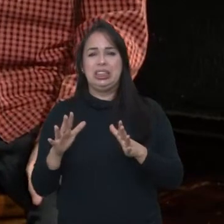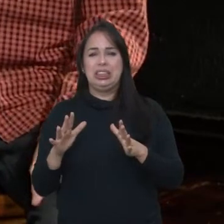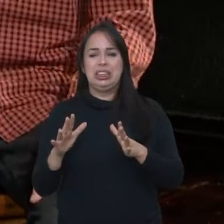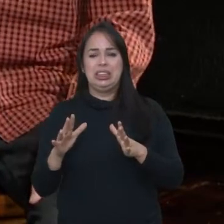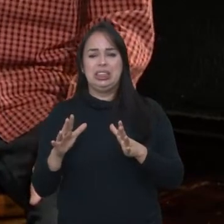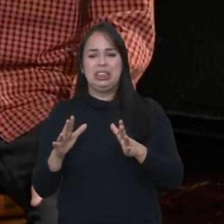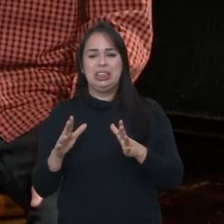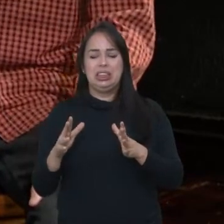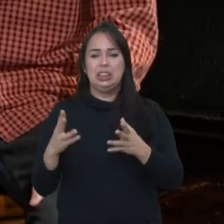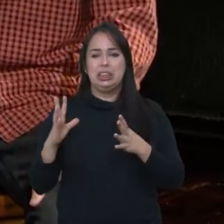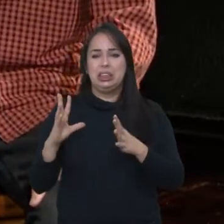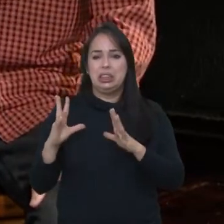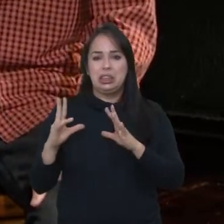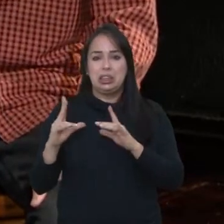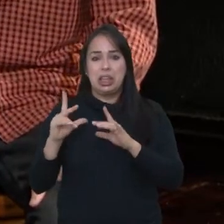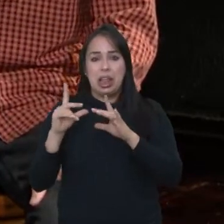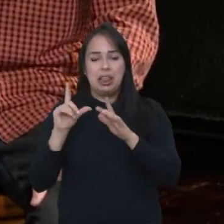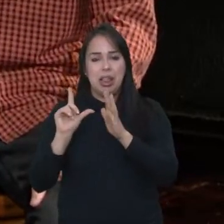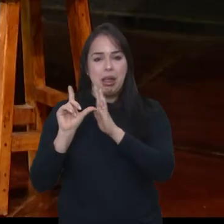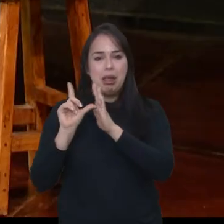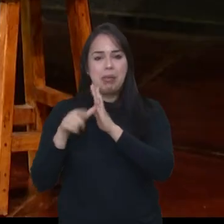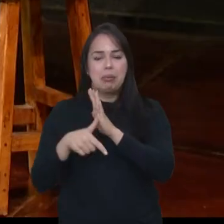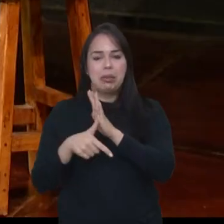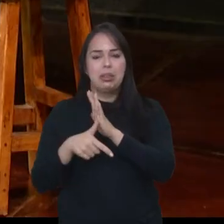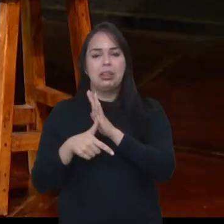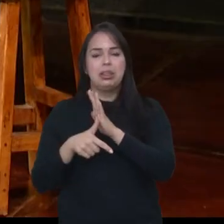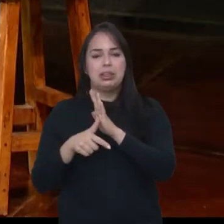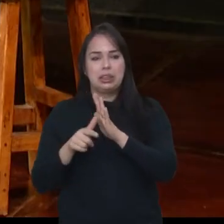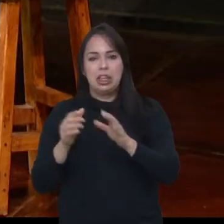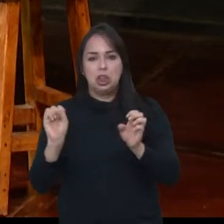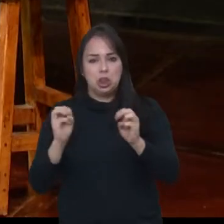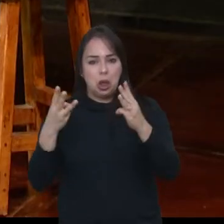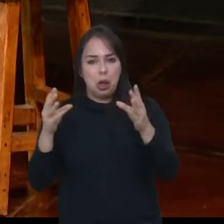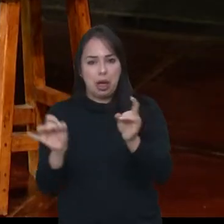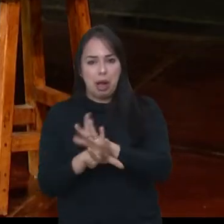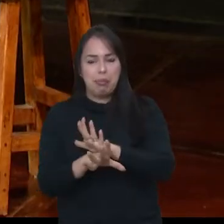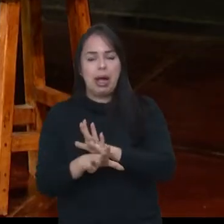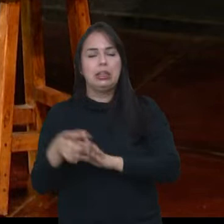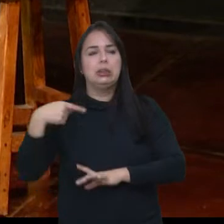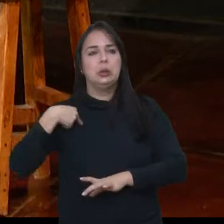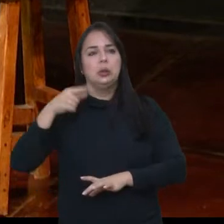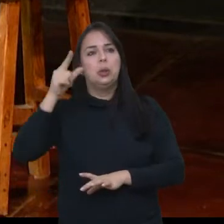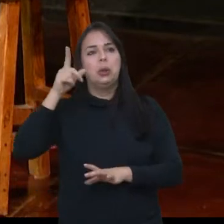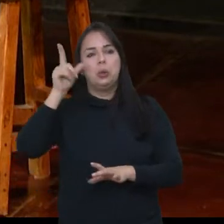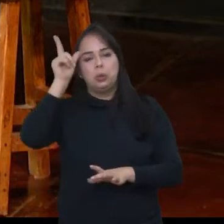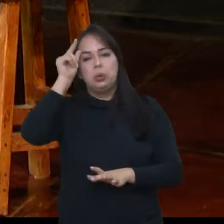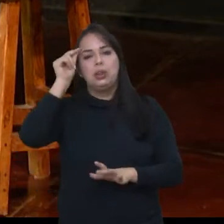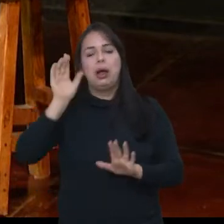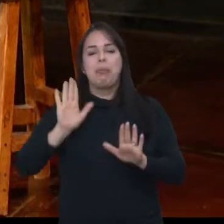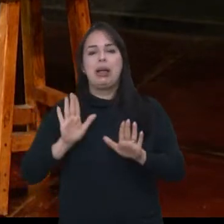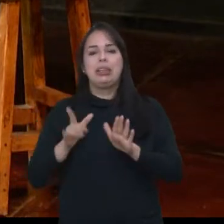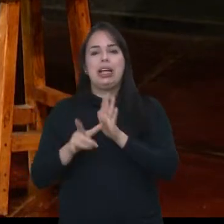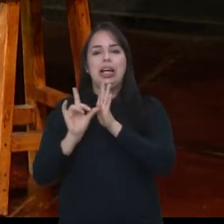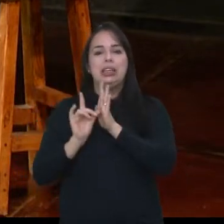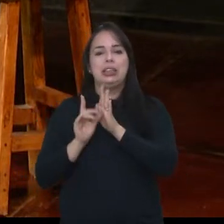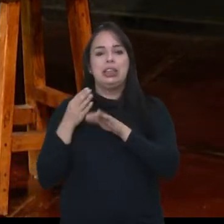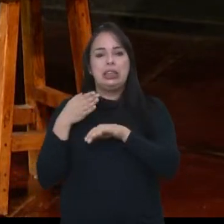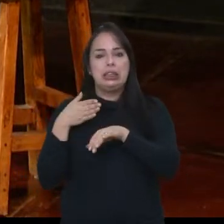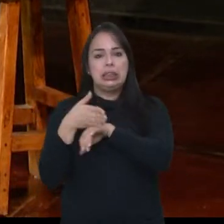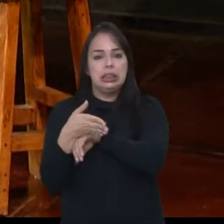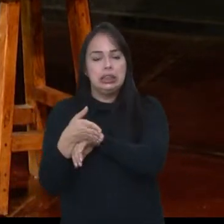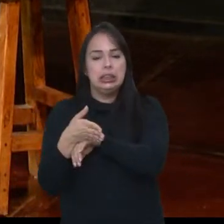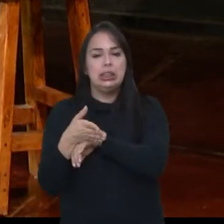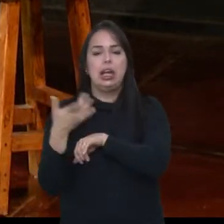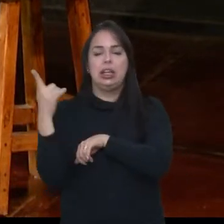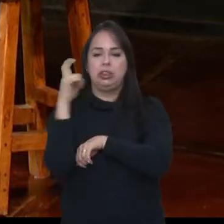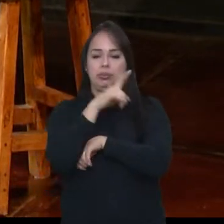que você faz, fica tudo, você fala, não, valeu a pena, mas antes, esse rolê de você ir até o local, é